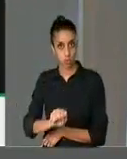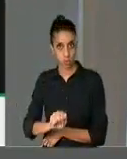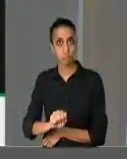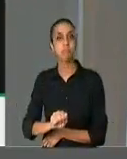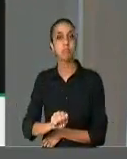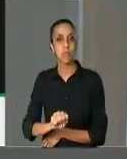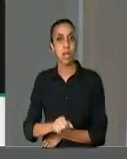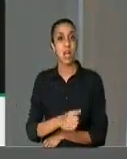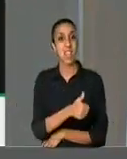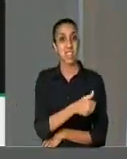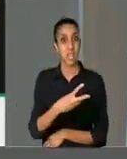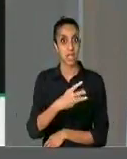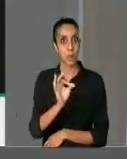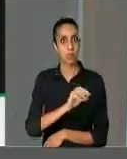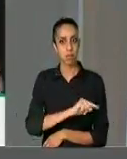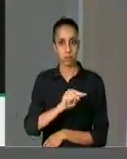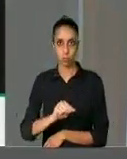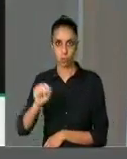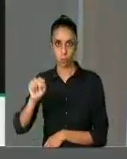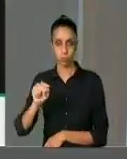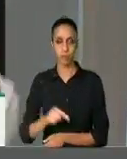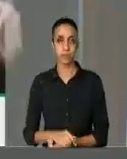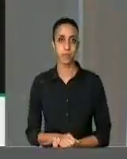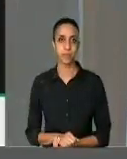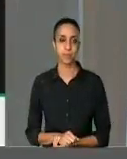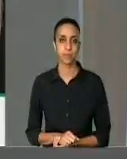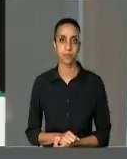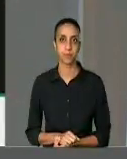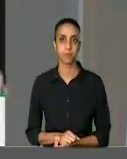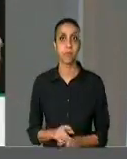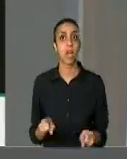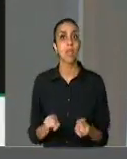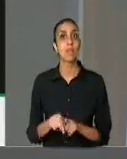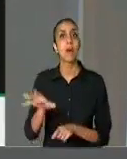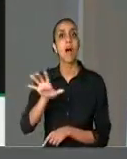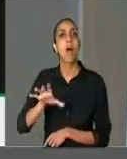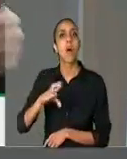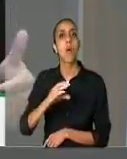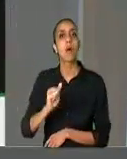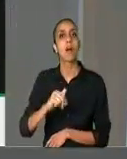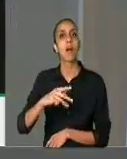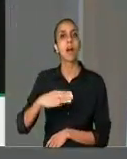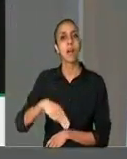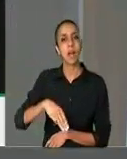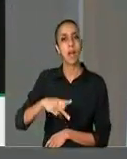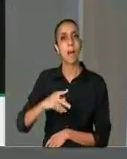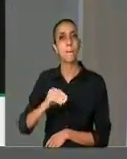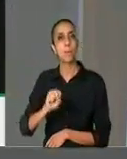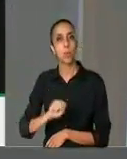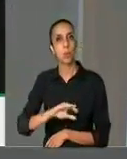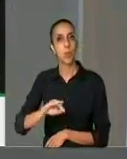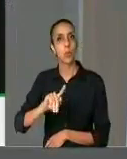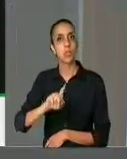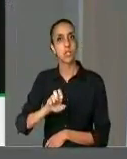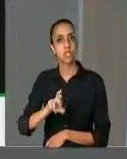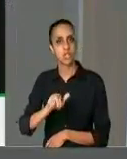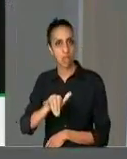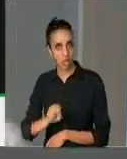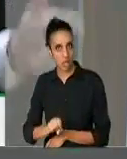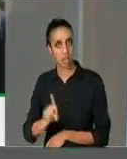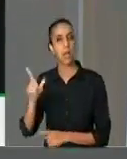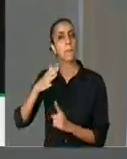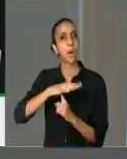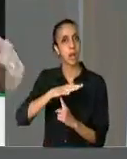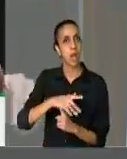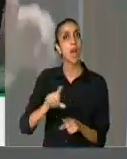dígitos, 13%. E aqui eu quero destacar a região dos Campos Gerais do Paraná, a minha região. Ponta Grossa,